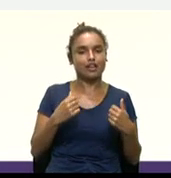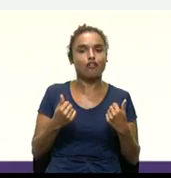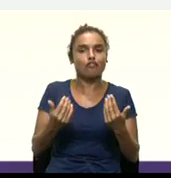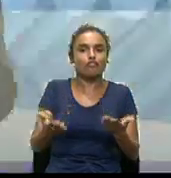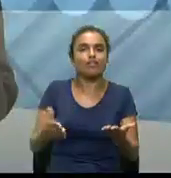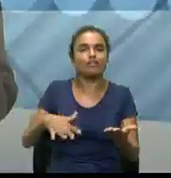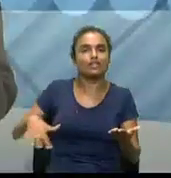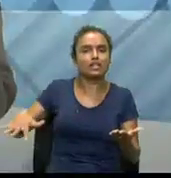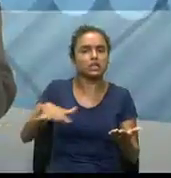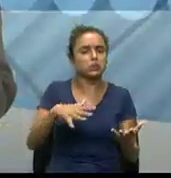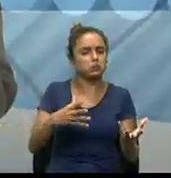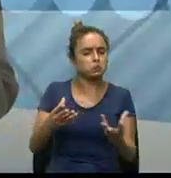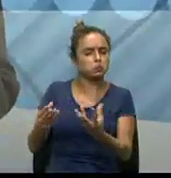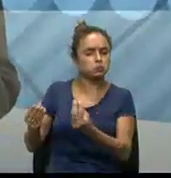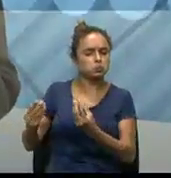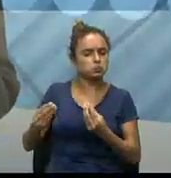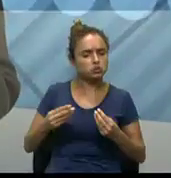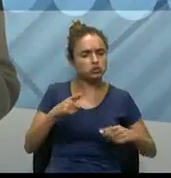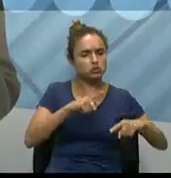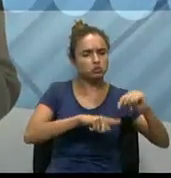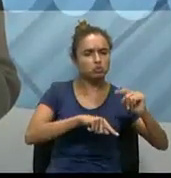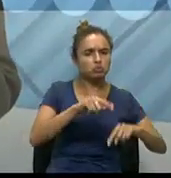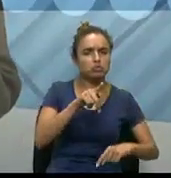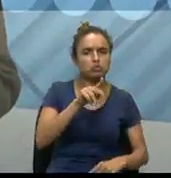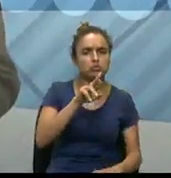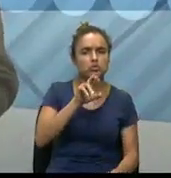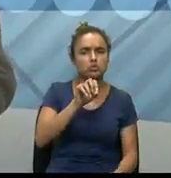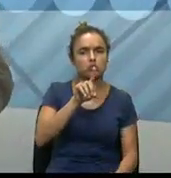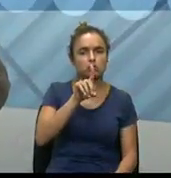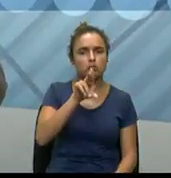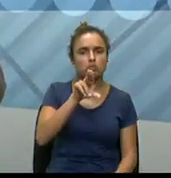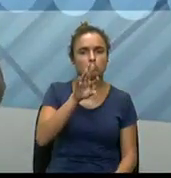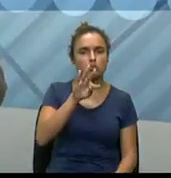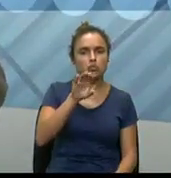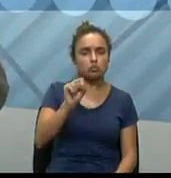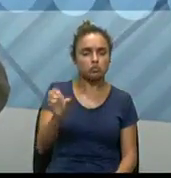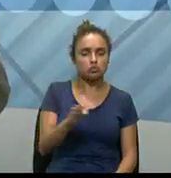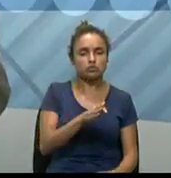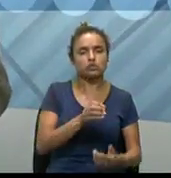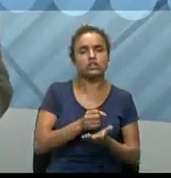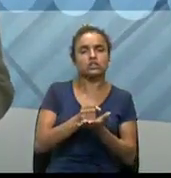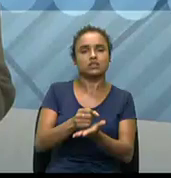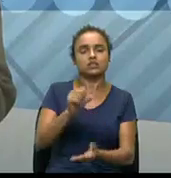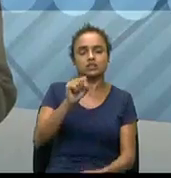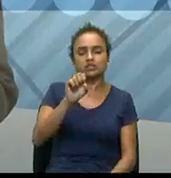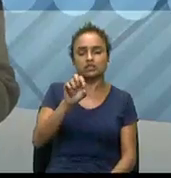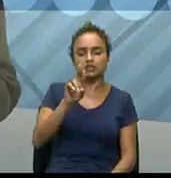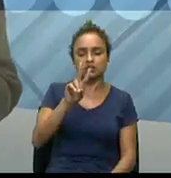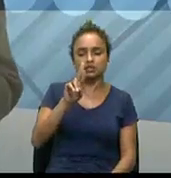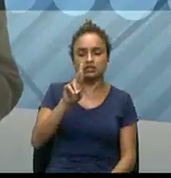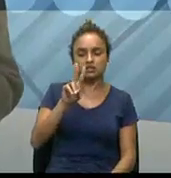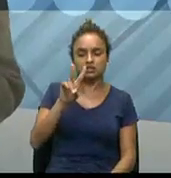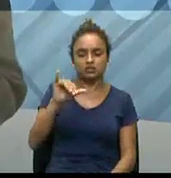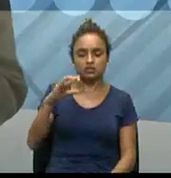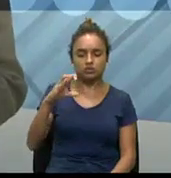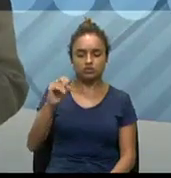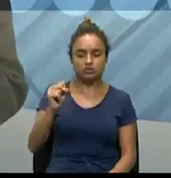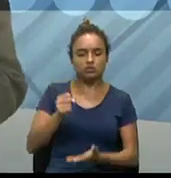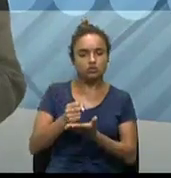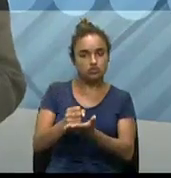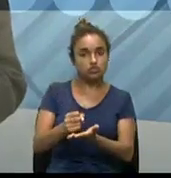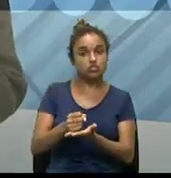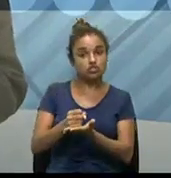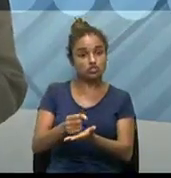vê, né? Uma gama de, principalmente, a questão de serviços, né? Então, quantos serviços online hoje